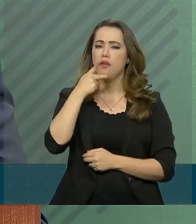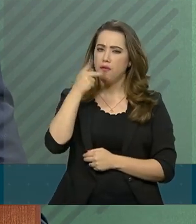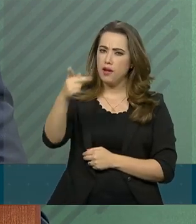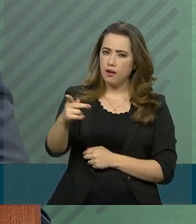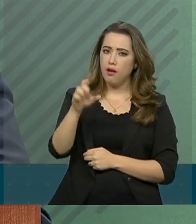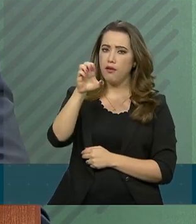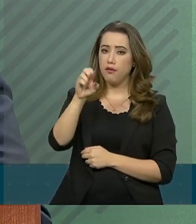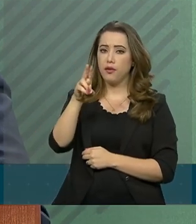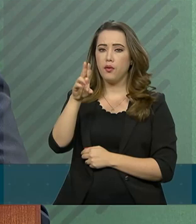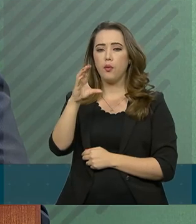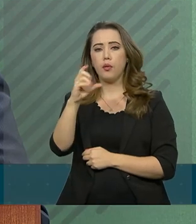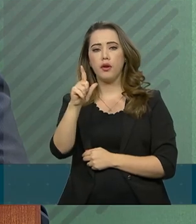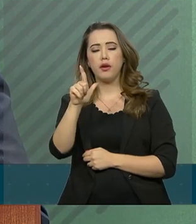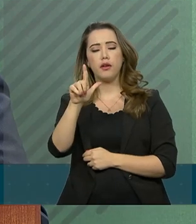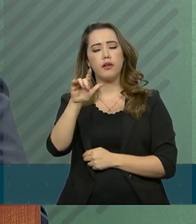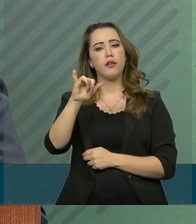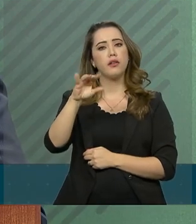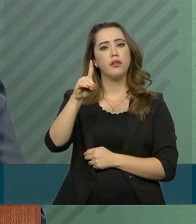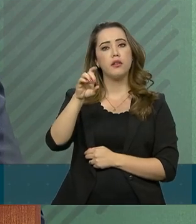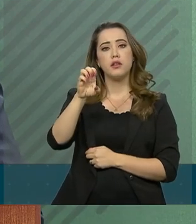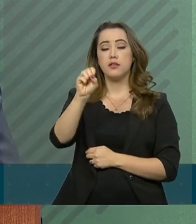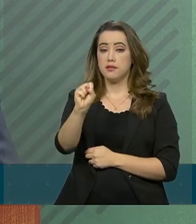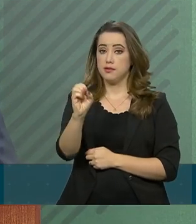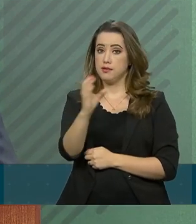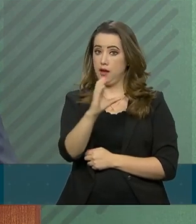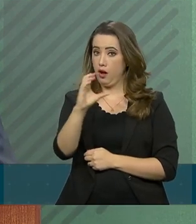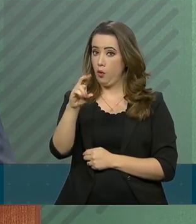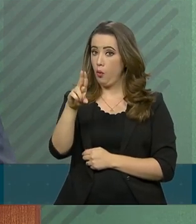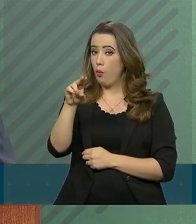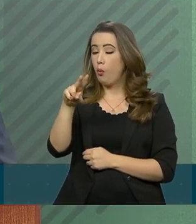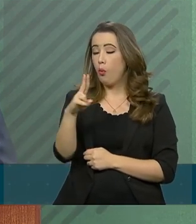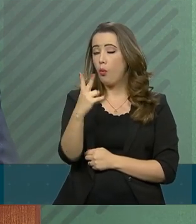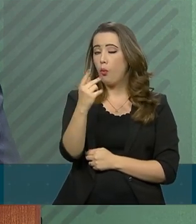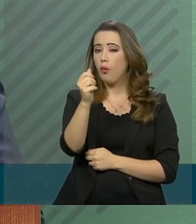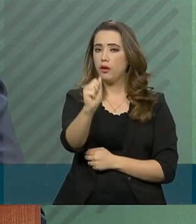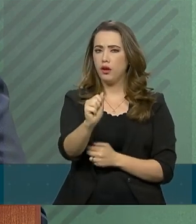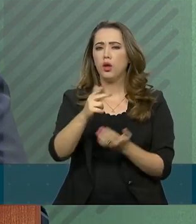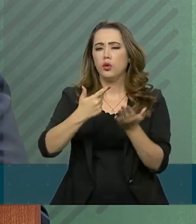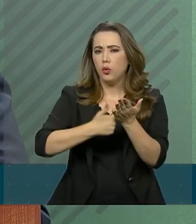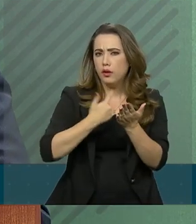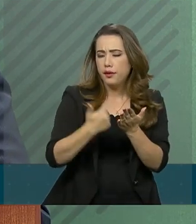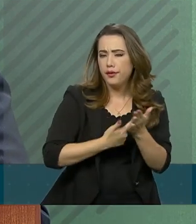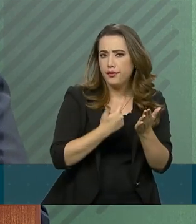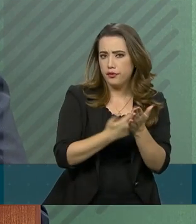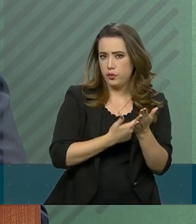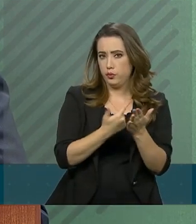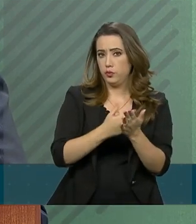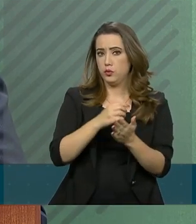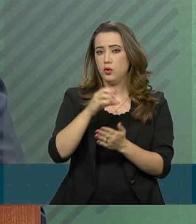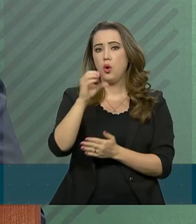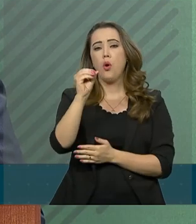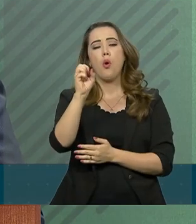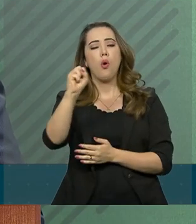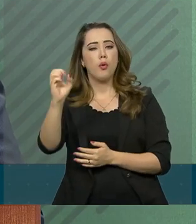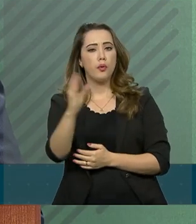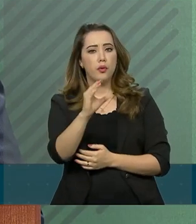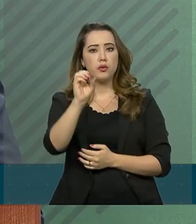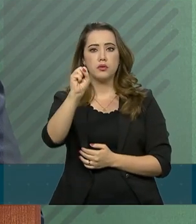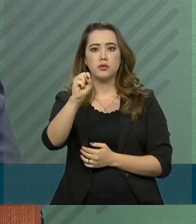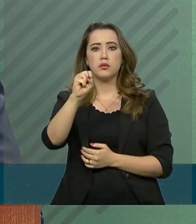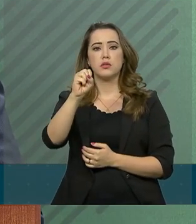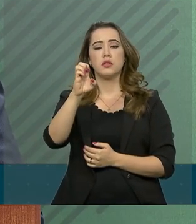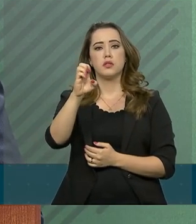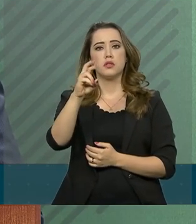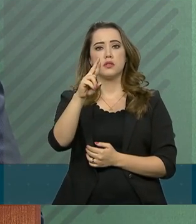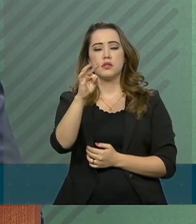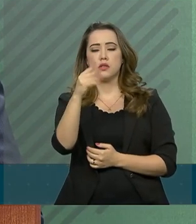Cunha no livro Os Sertões, mesmo com a celeuma que o governador da Bahia